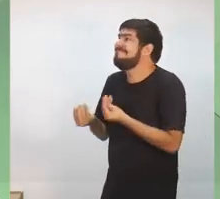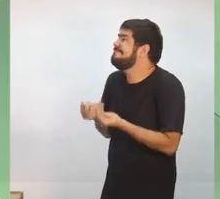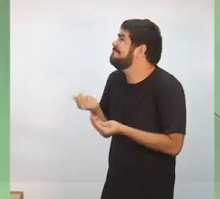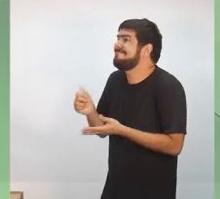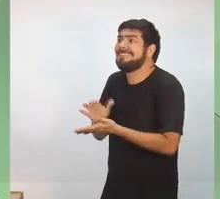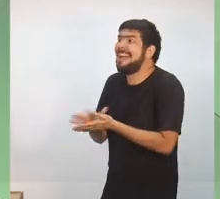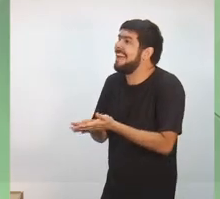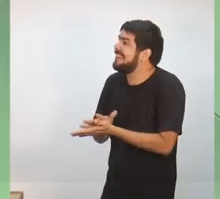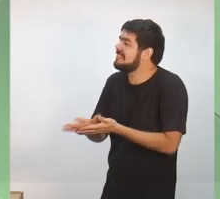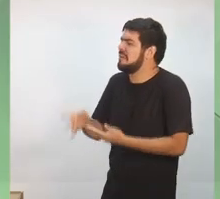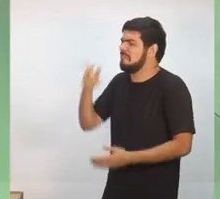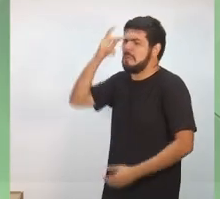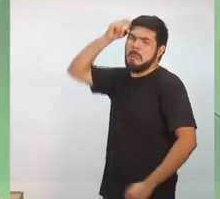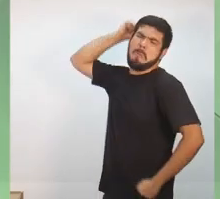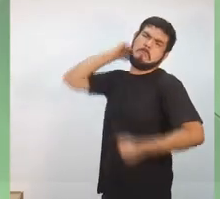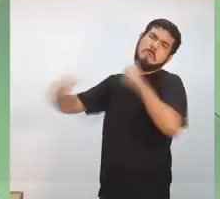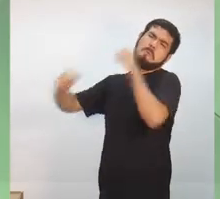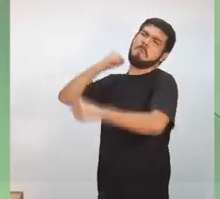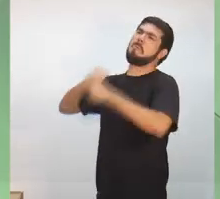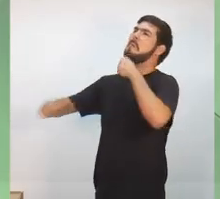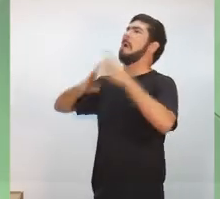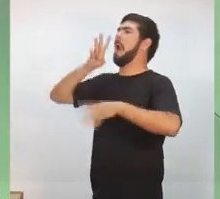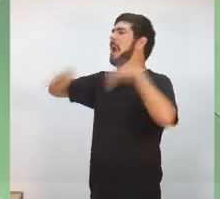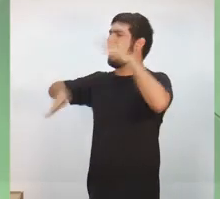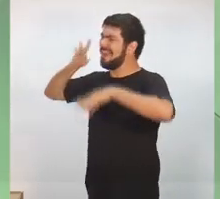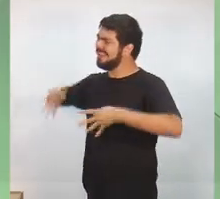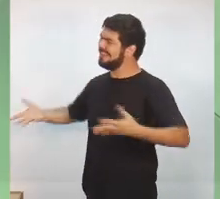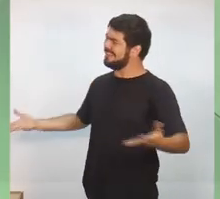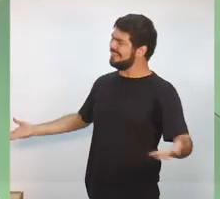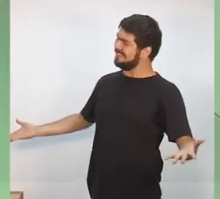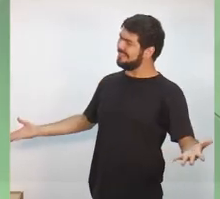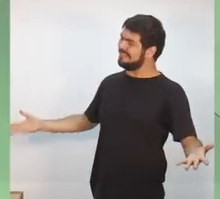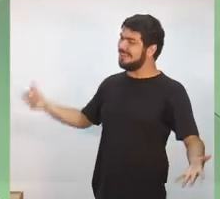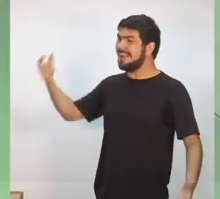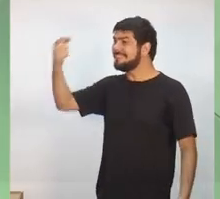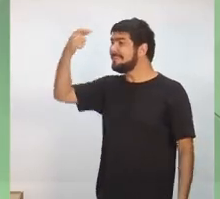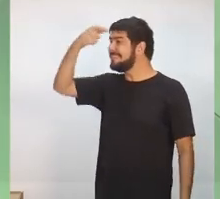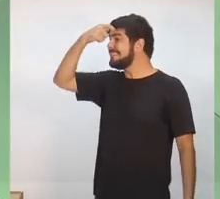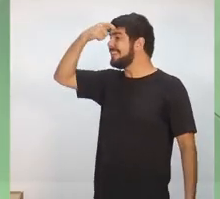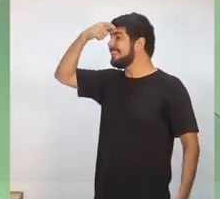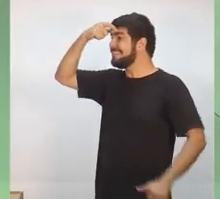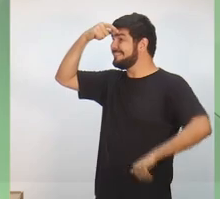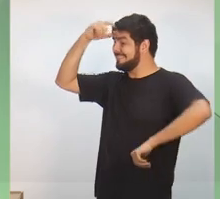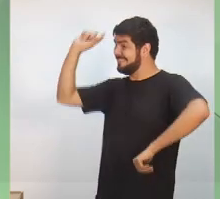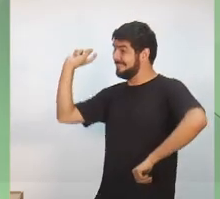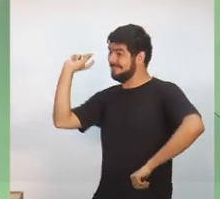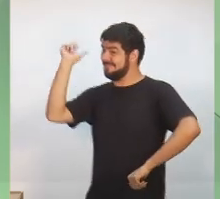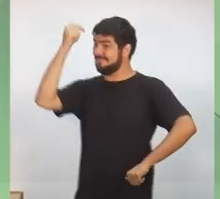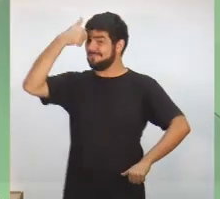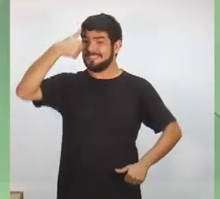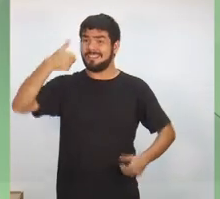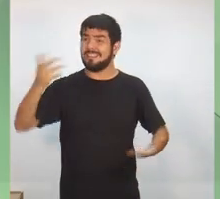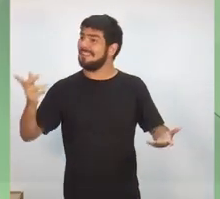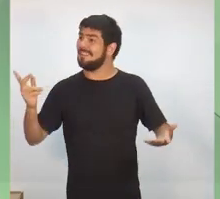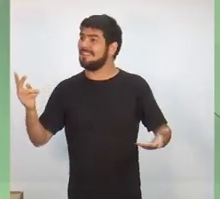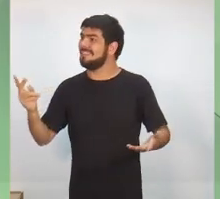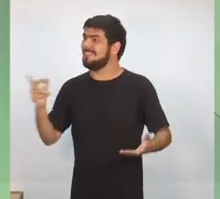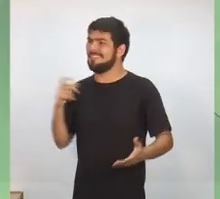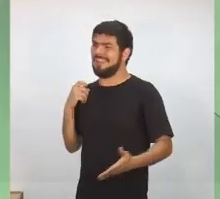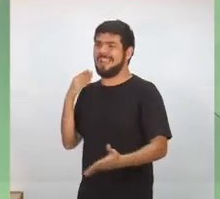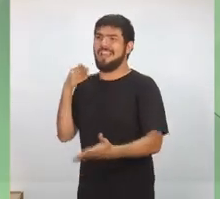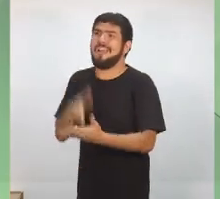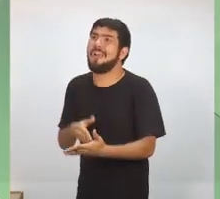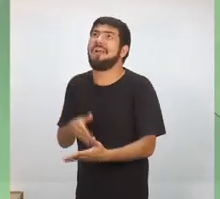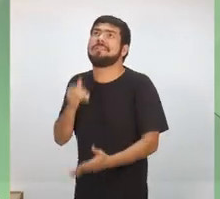pessoas estão matando por nada. Essa mentalidade precisa ser combatida. E ela não vai ser combatida com